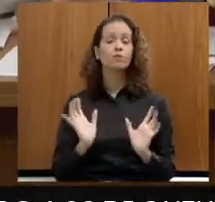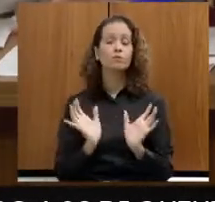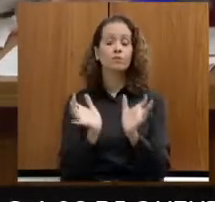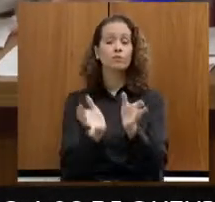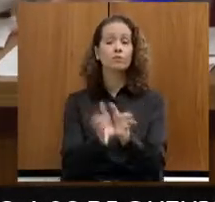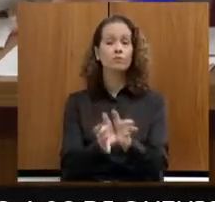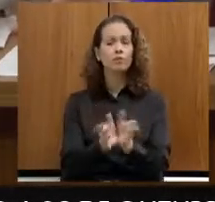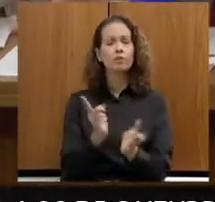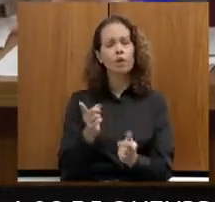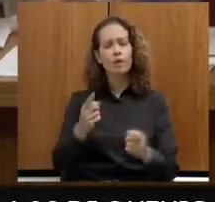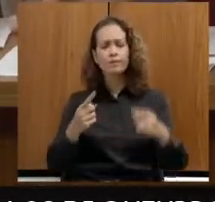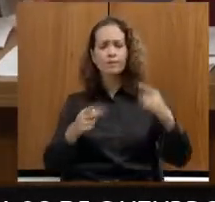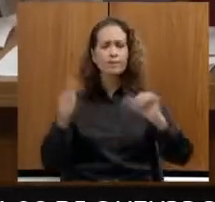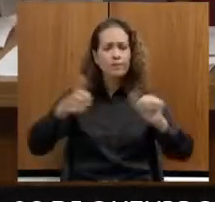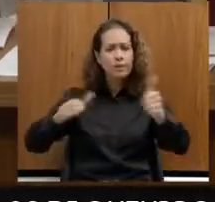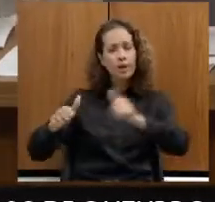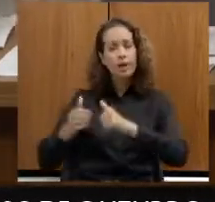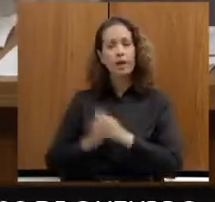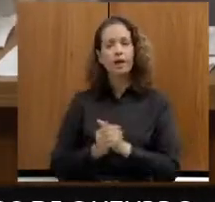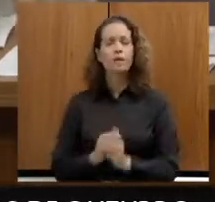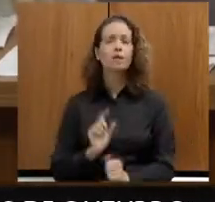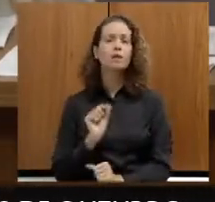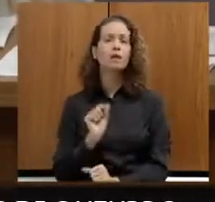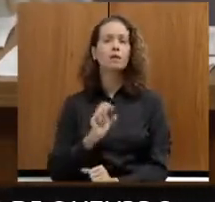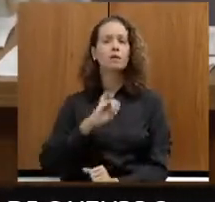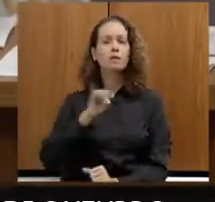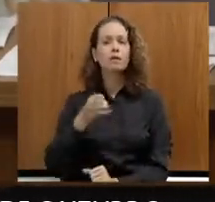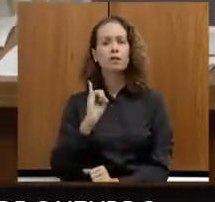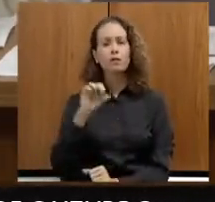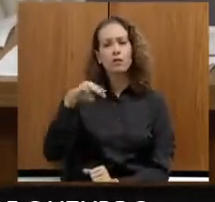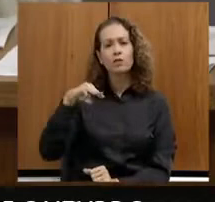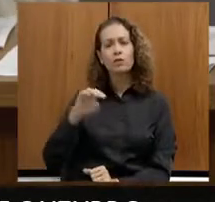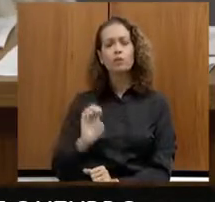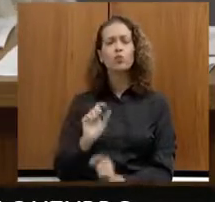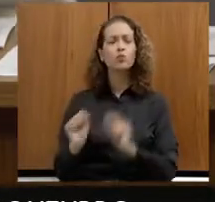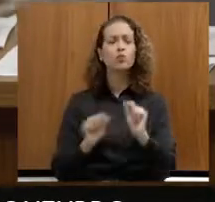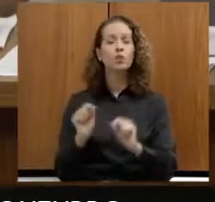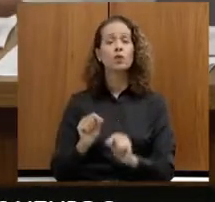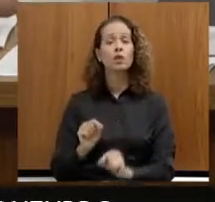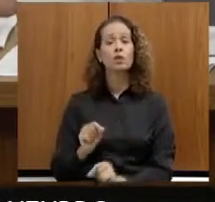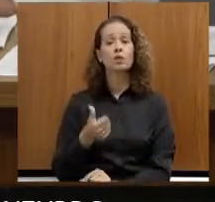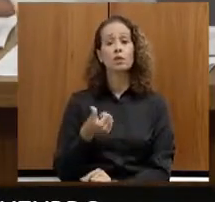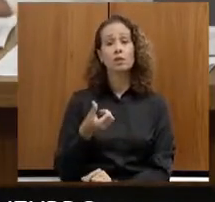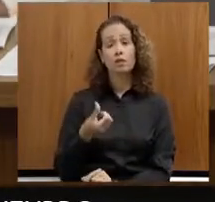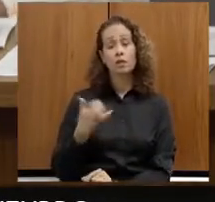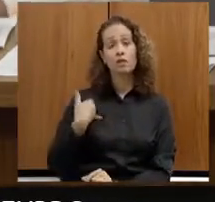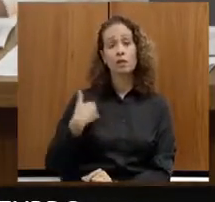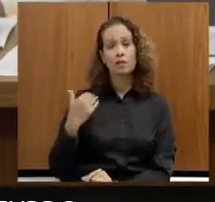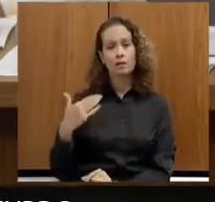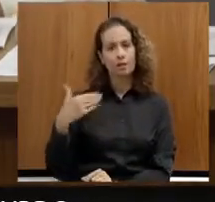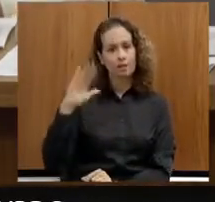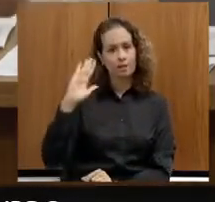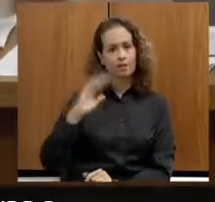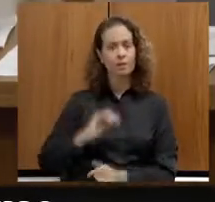ser julgado. E esse GENG é para pessoas acima de 16 anos. Por favor.